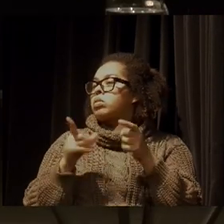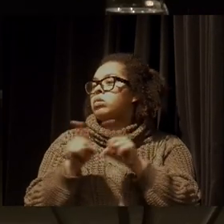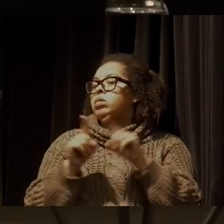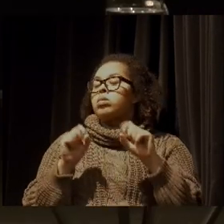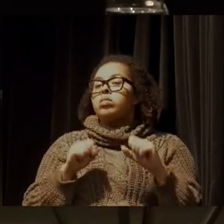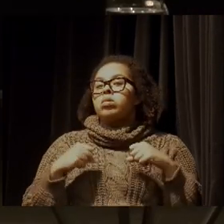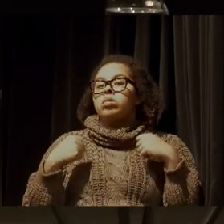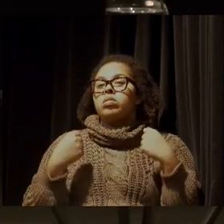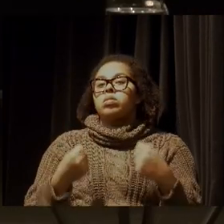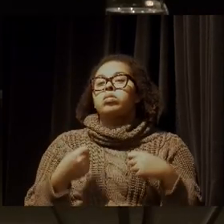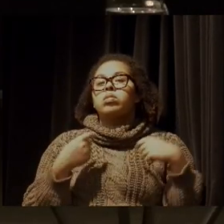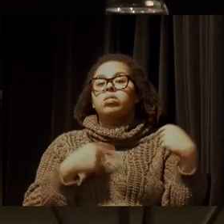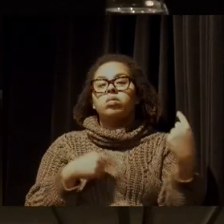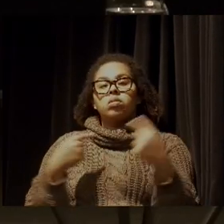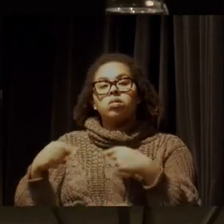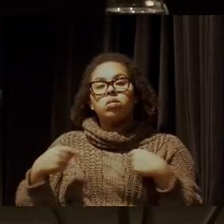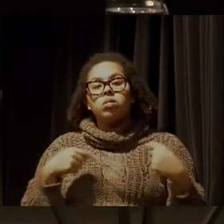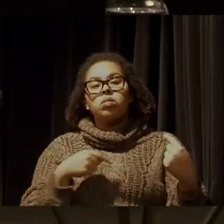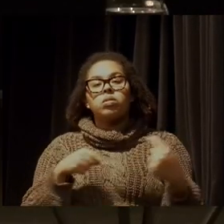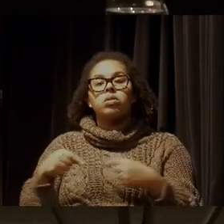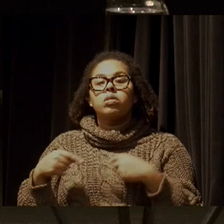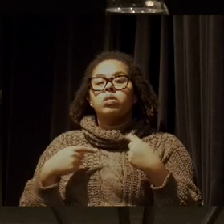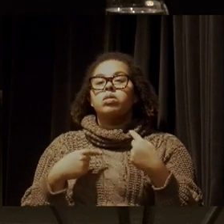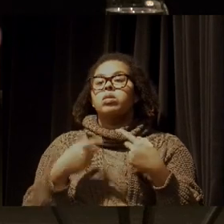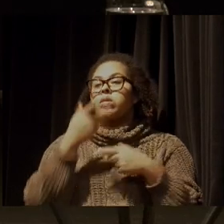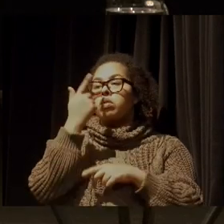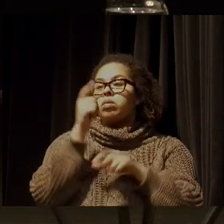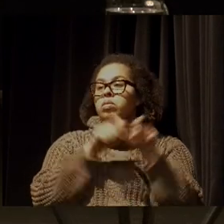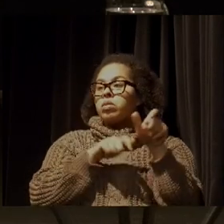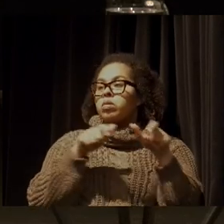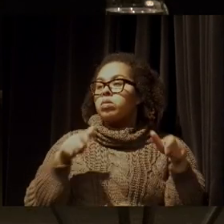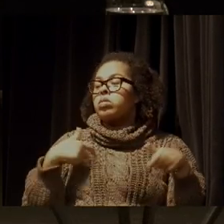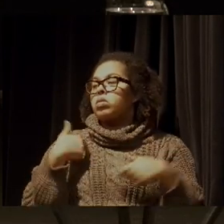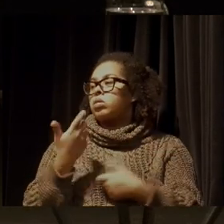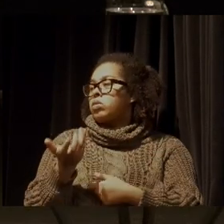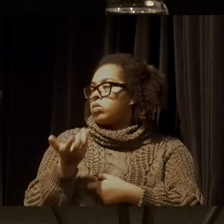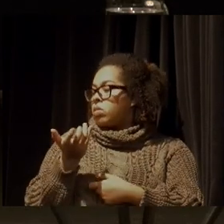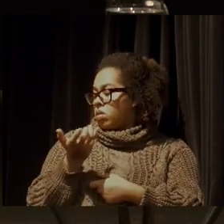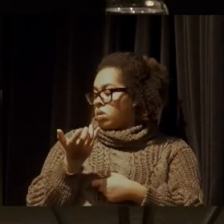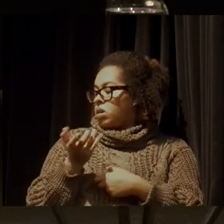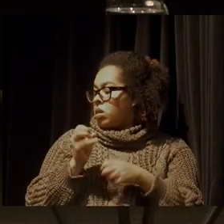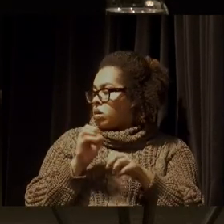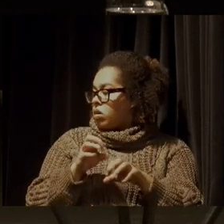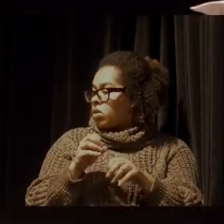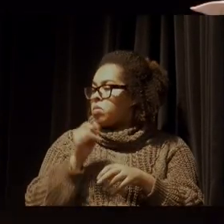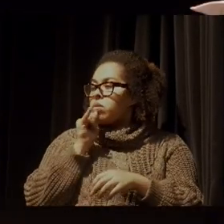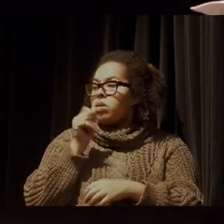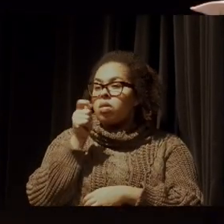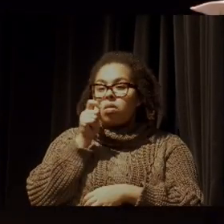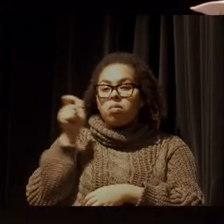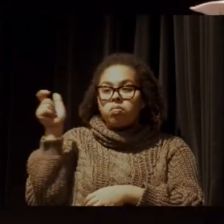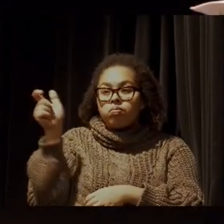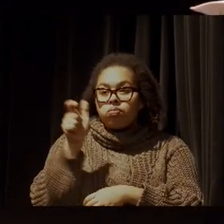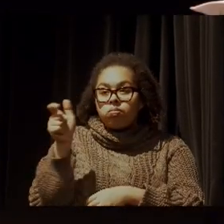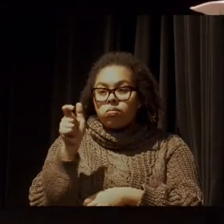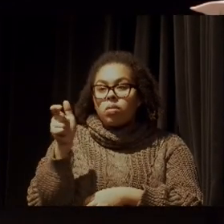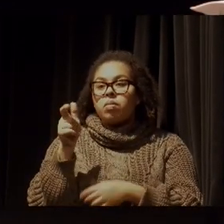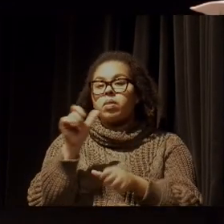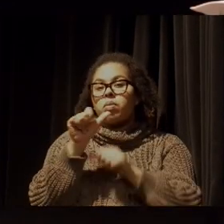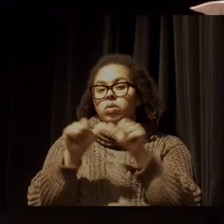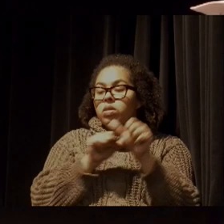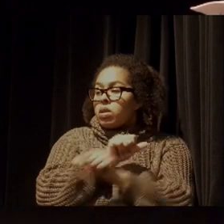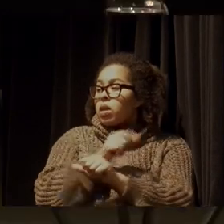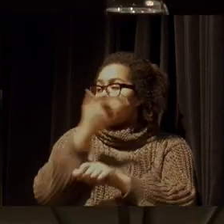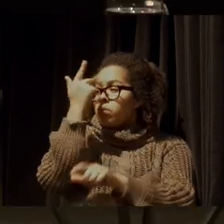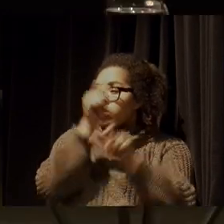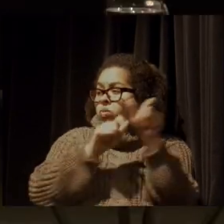engajamento político dessas pessoas que a gente está querendo educar e despertar para a importância, fazer